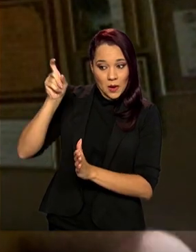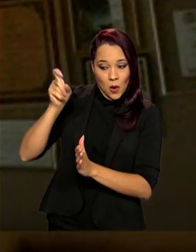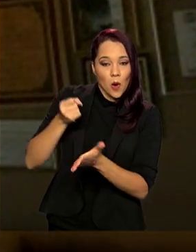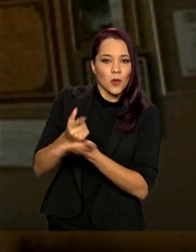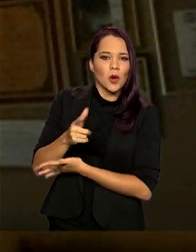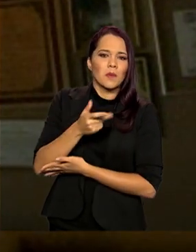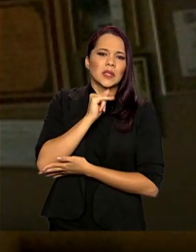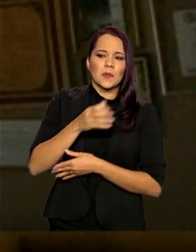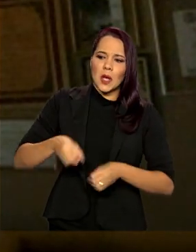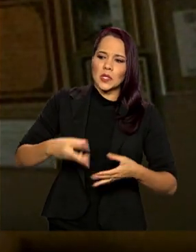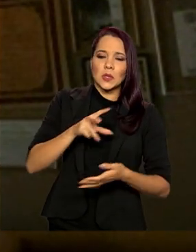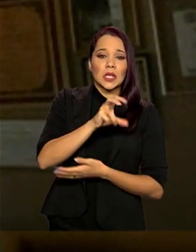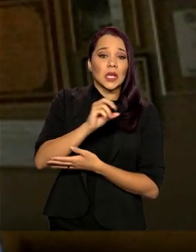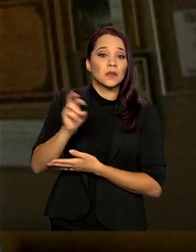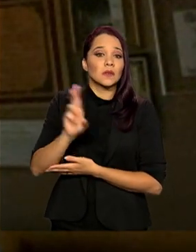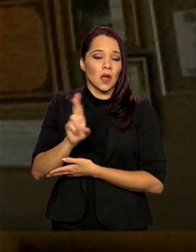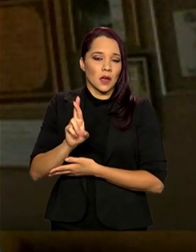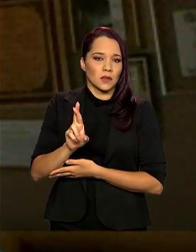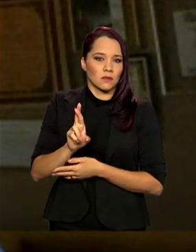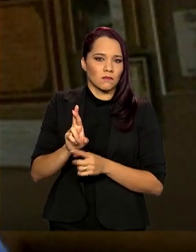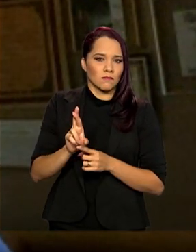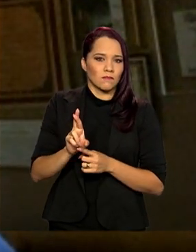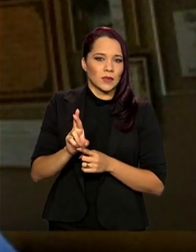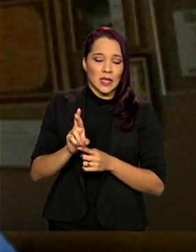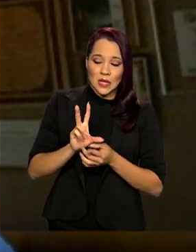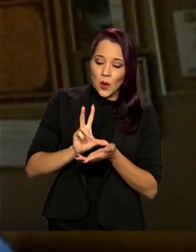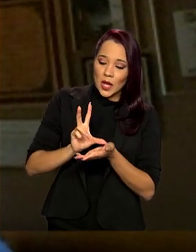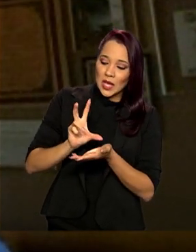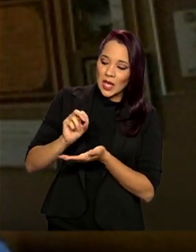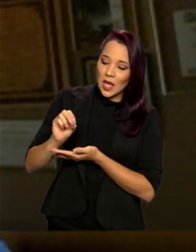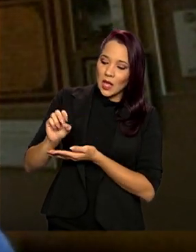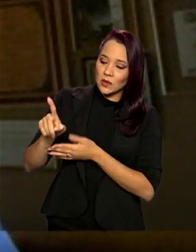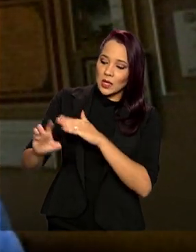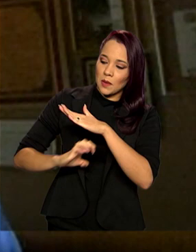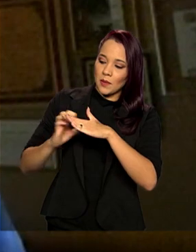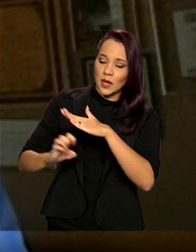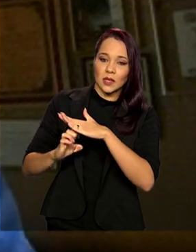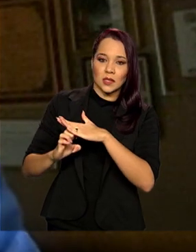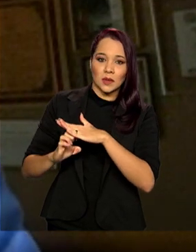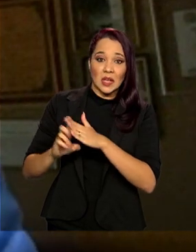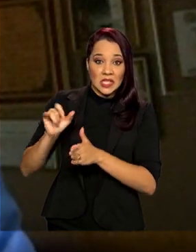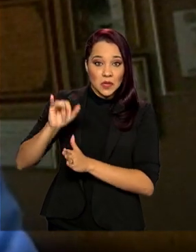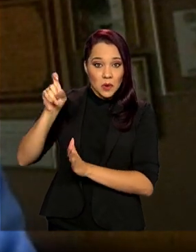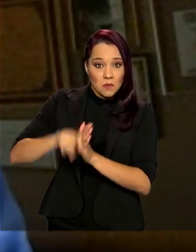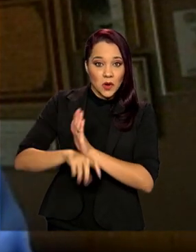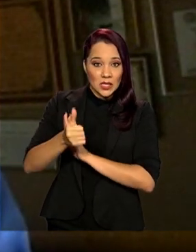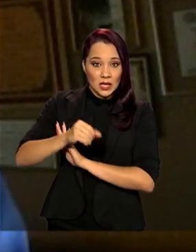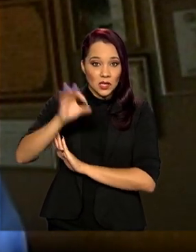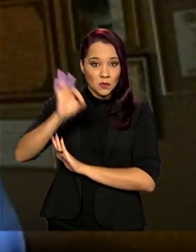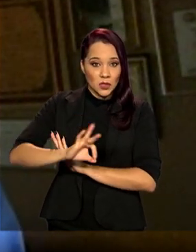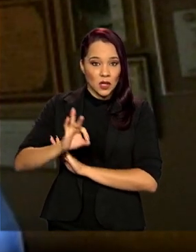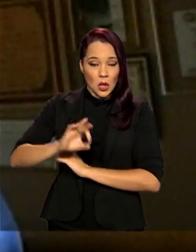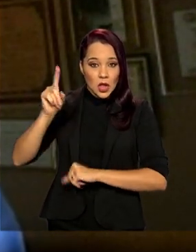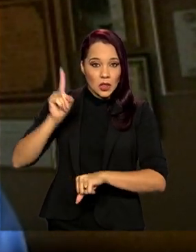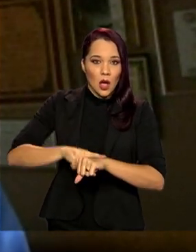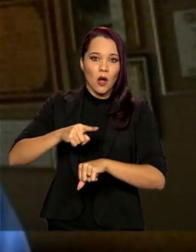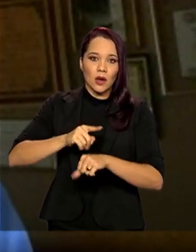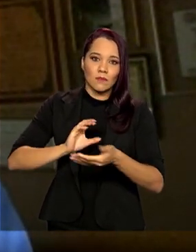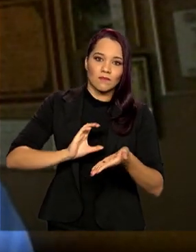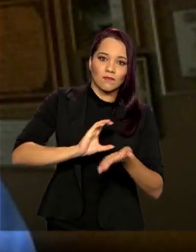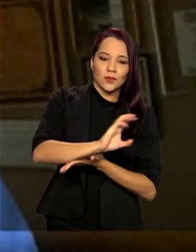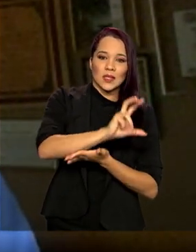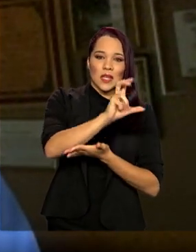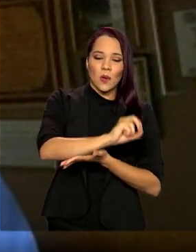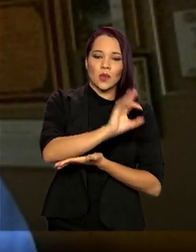R$ 500, R$ 500 vai para o caixa da empresa, se o imposto for 10%, R 50 vai